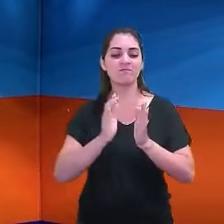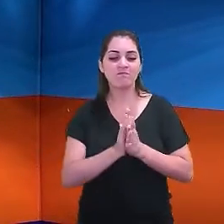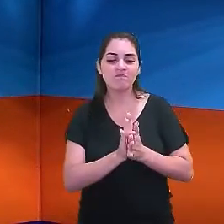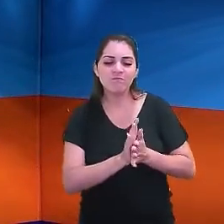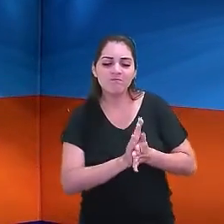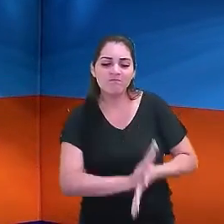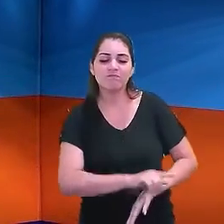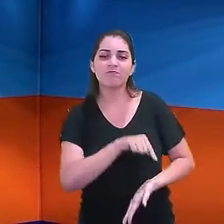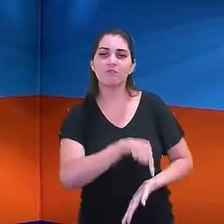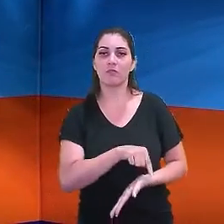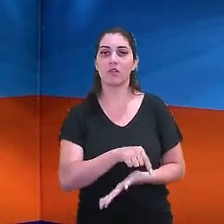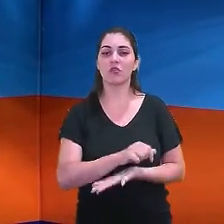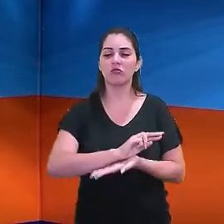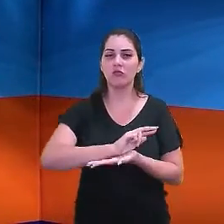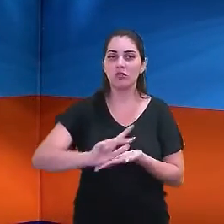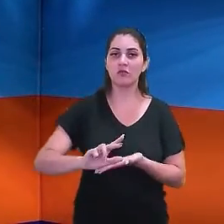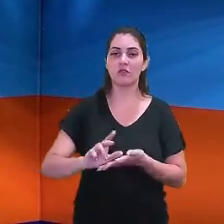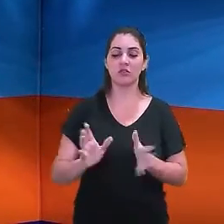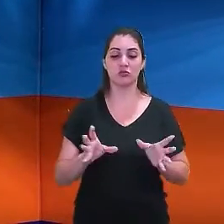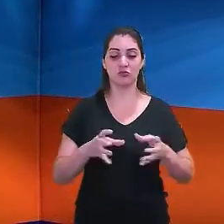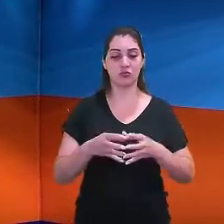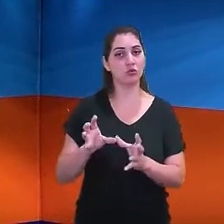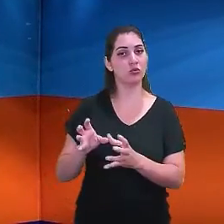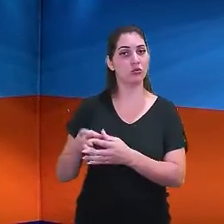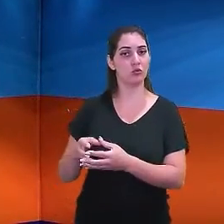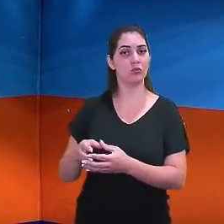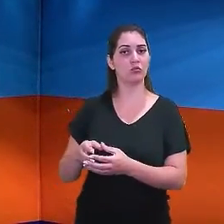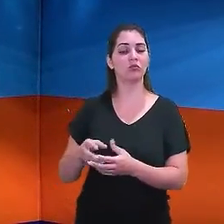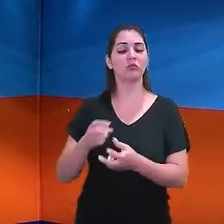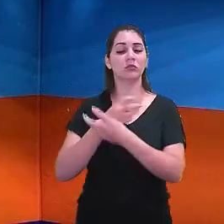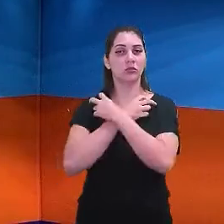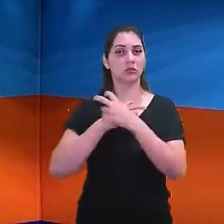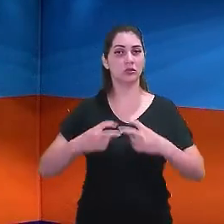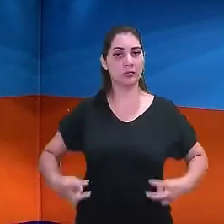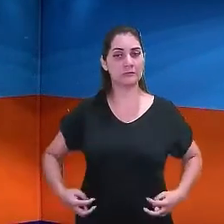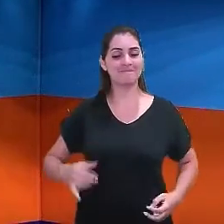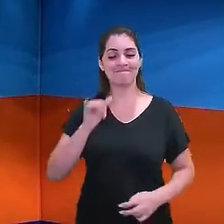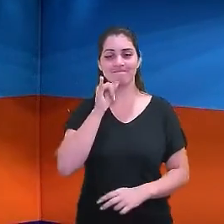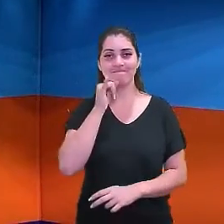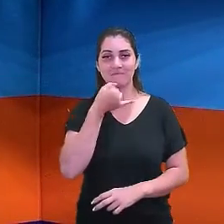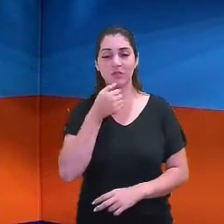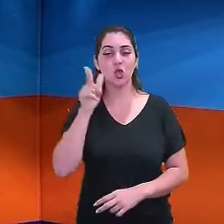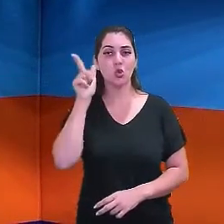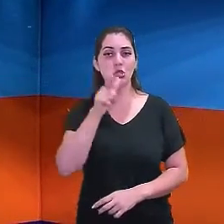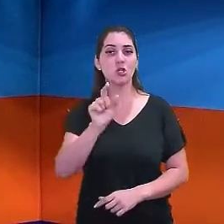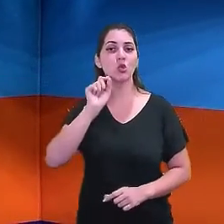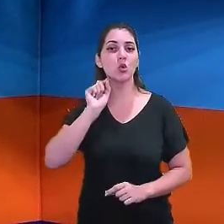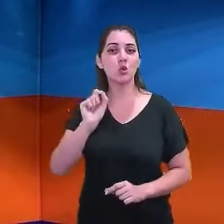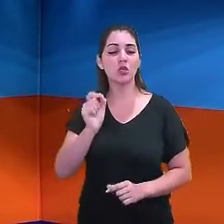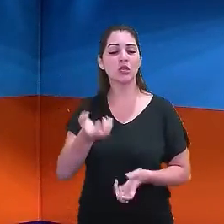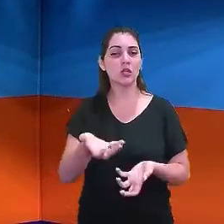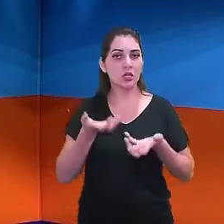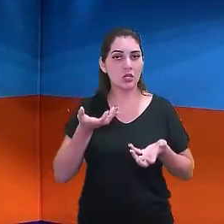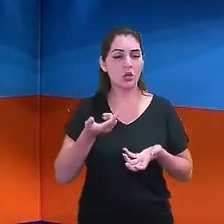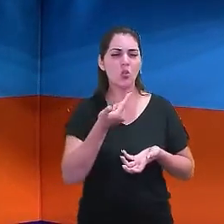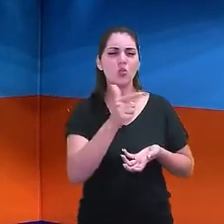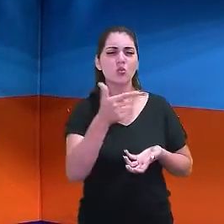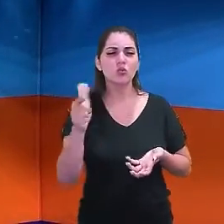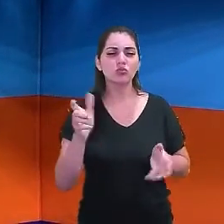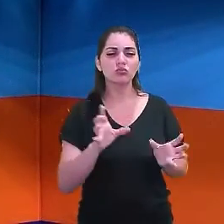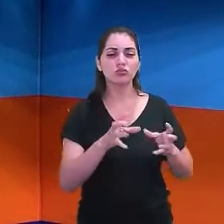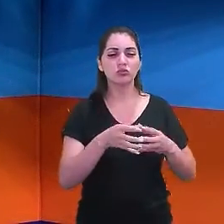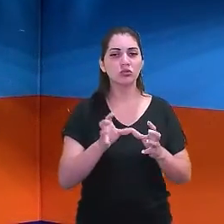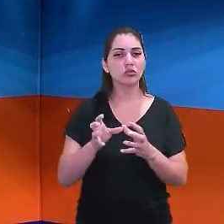os demais bandos cangaceiros. Infelizmente, eles conseguiram o que queriam. Porque, a partir desse momento, os outros grupos de cangaceiros